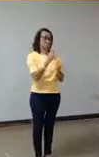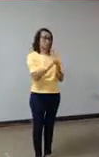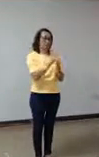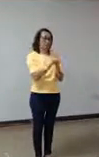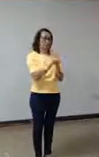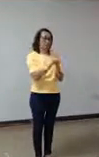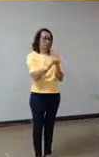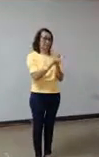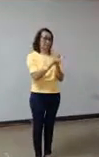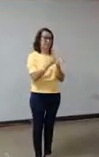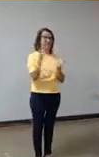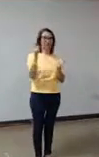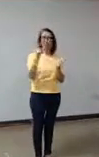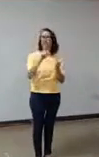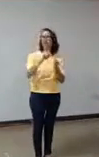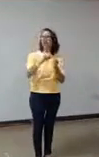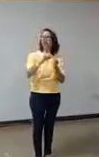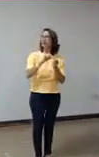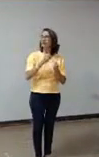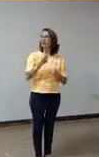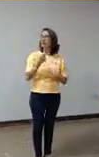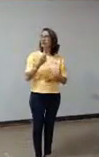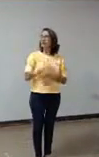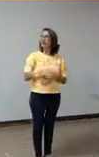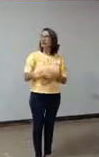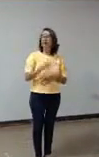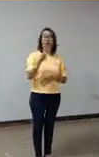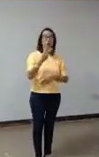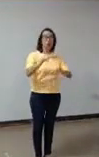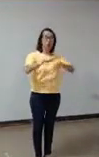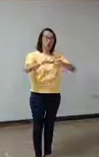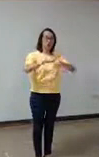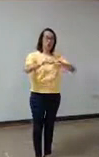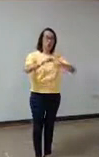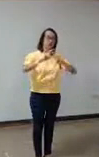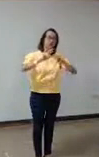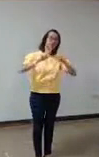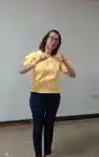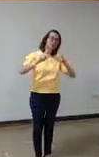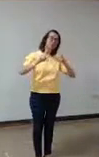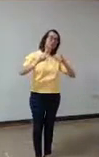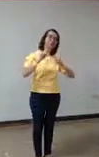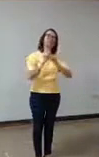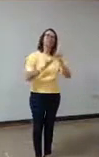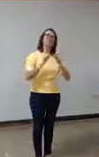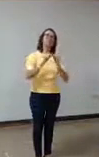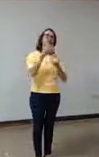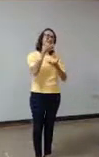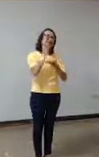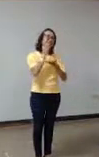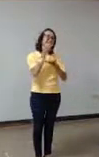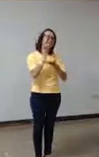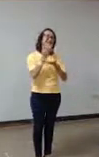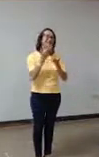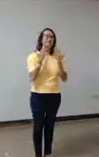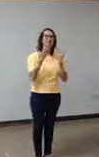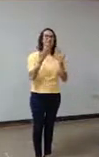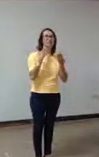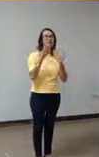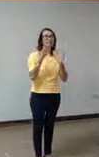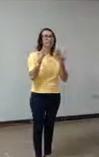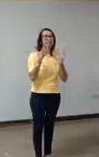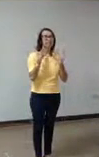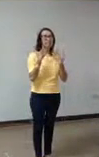Foram dois momentos diferentes, tomando café, umas três horas